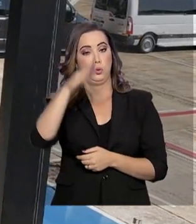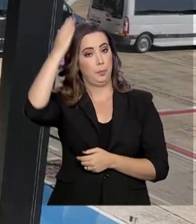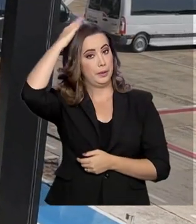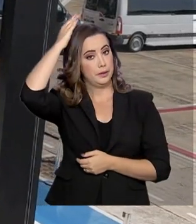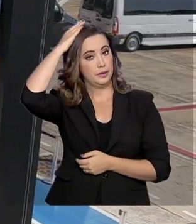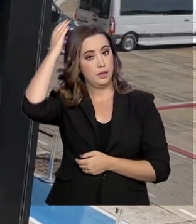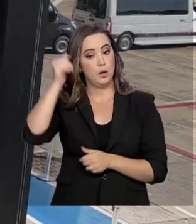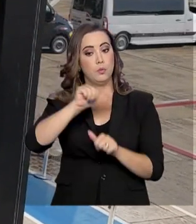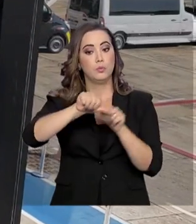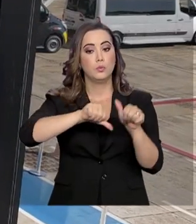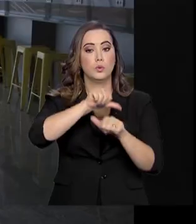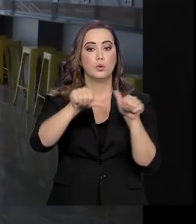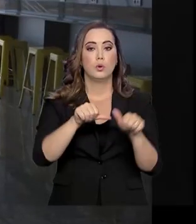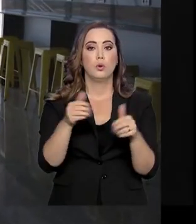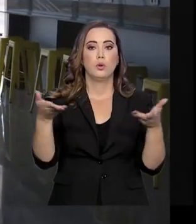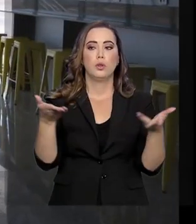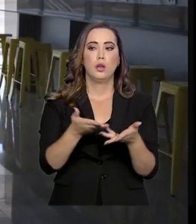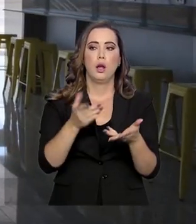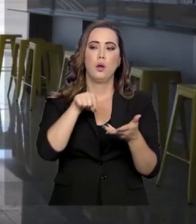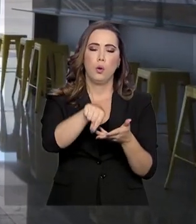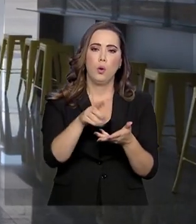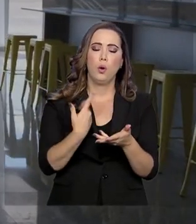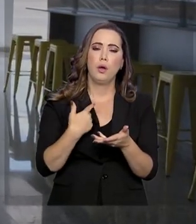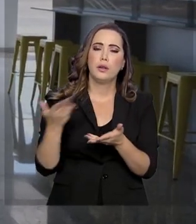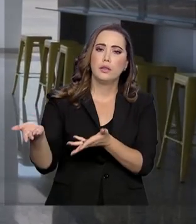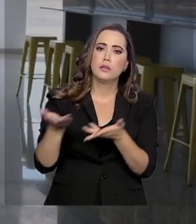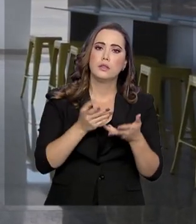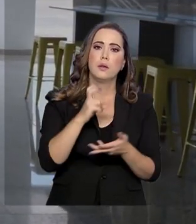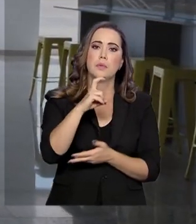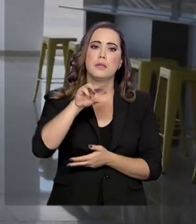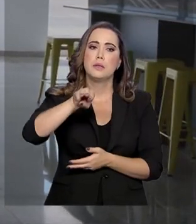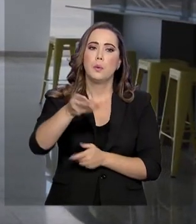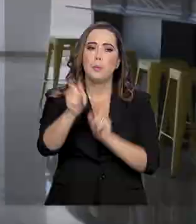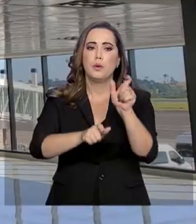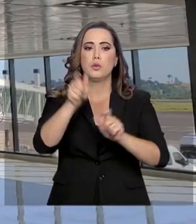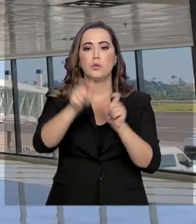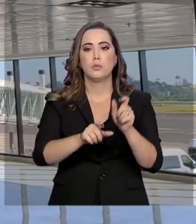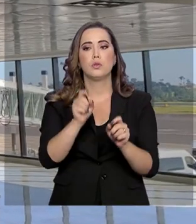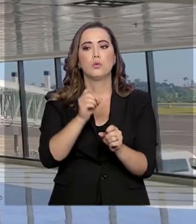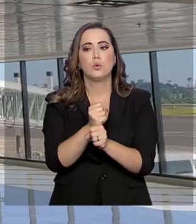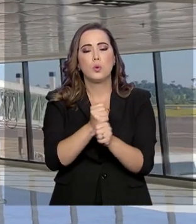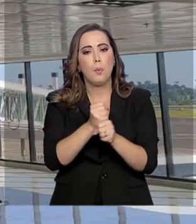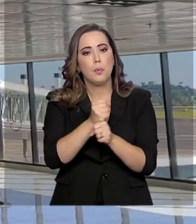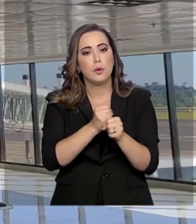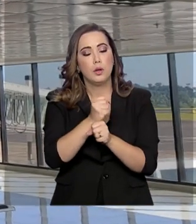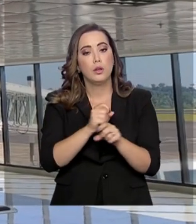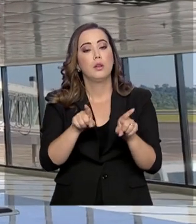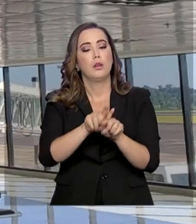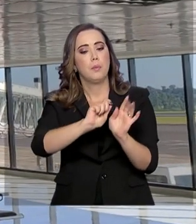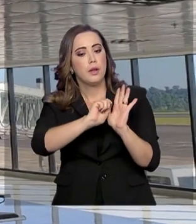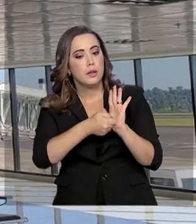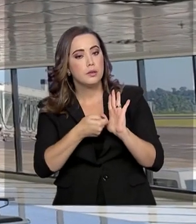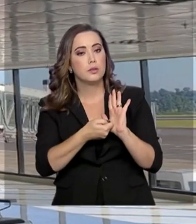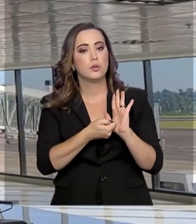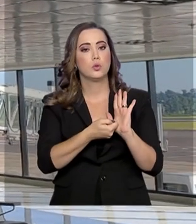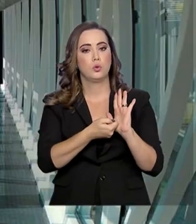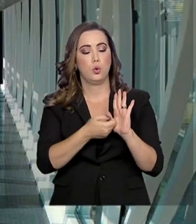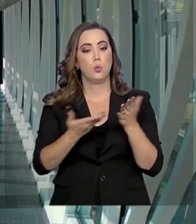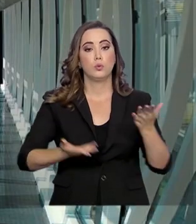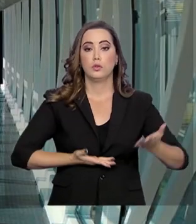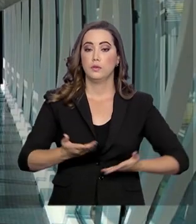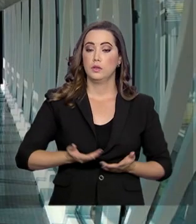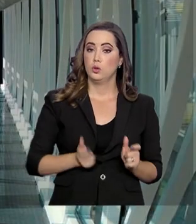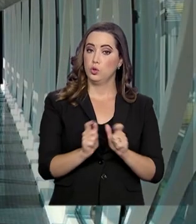terminal foi modernizado e passa a receber 5 milhões de passageiros por ano. O ministro também assinou a ordem de serviço